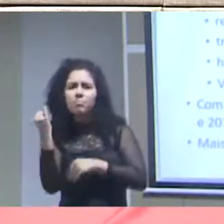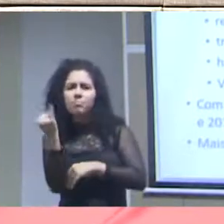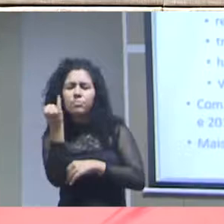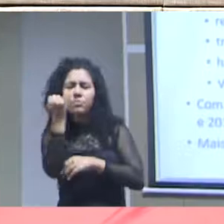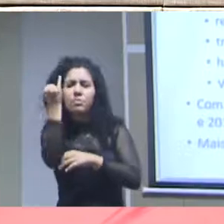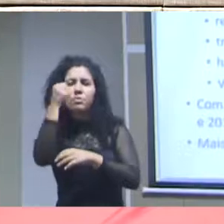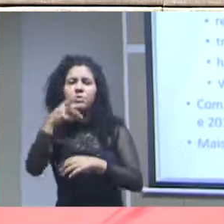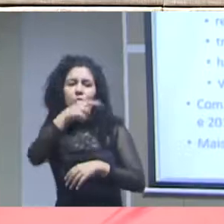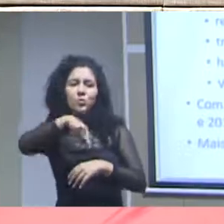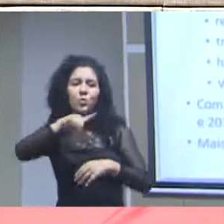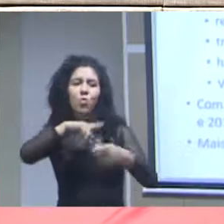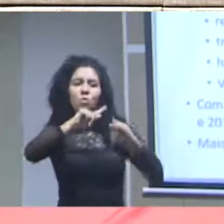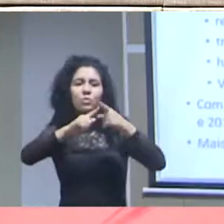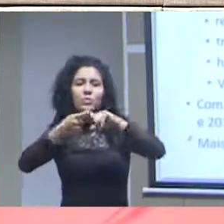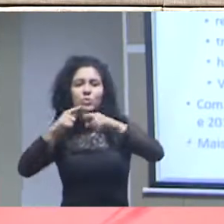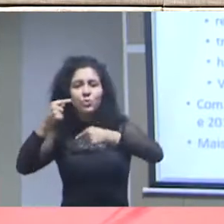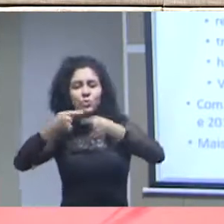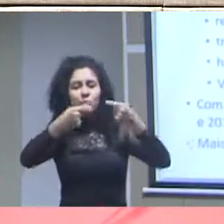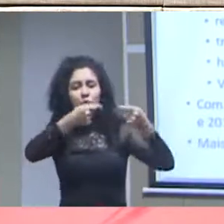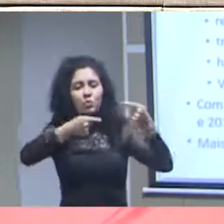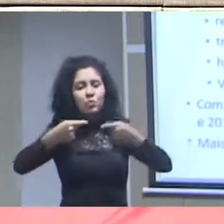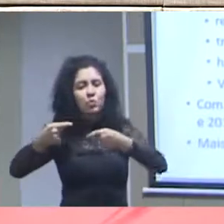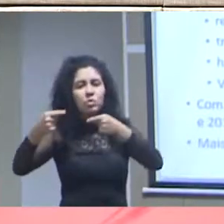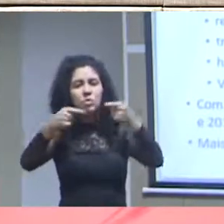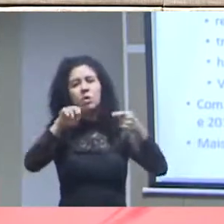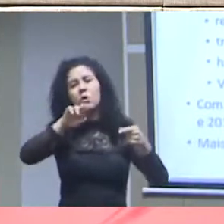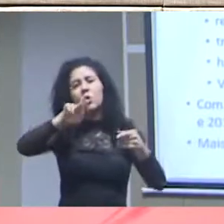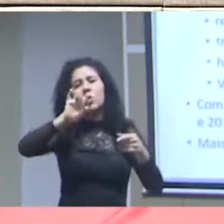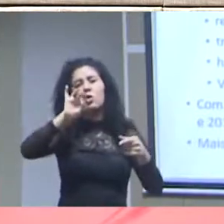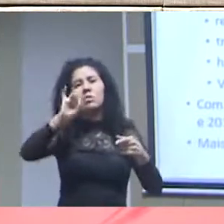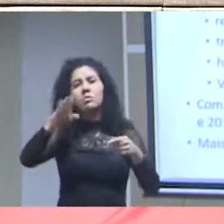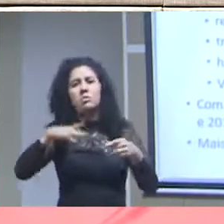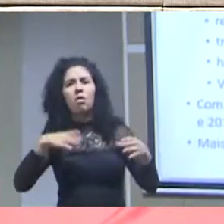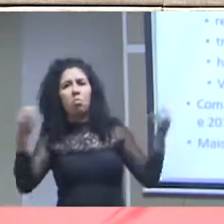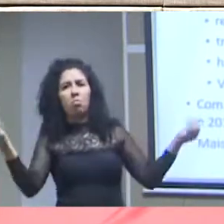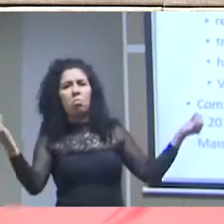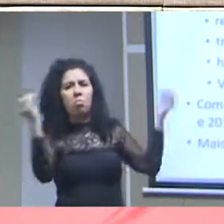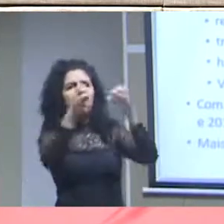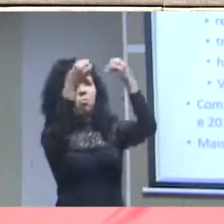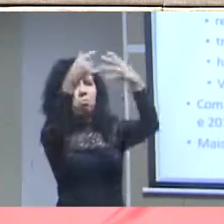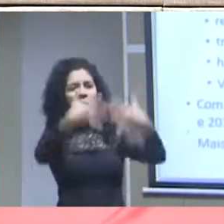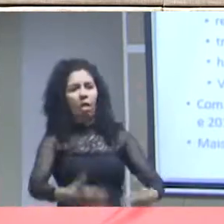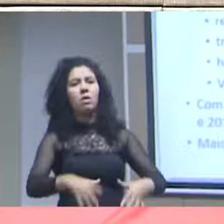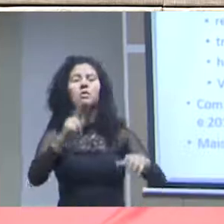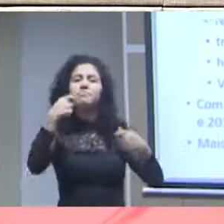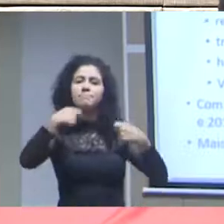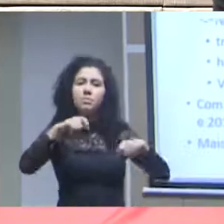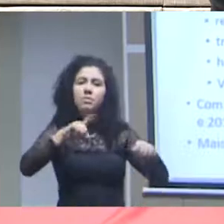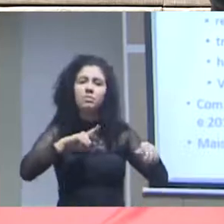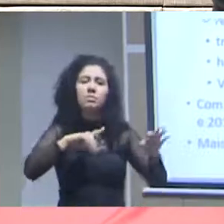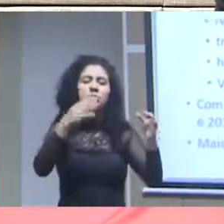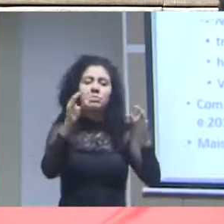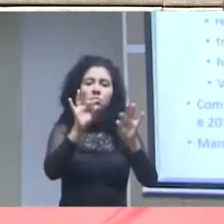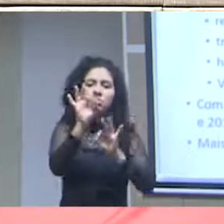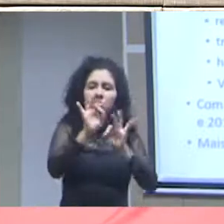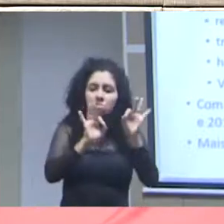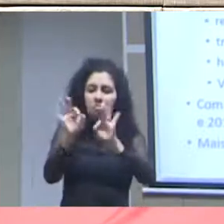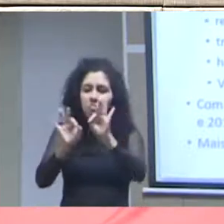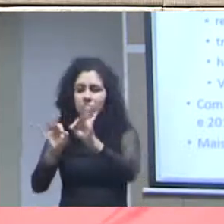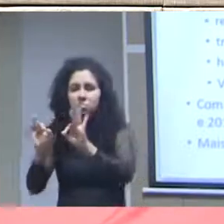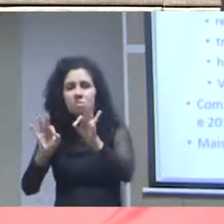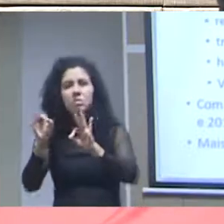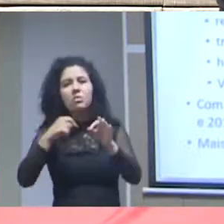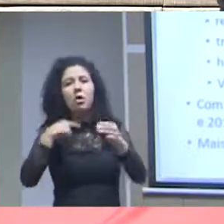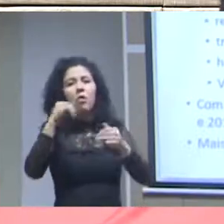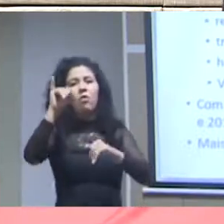não basta a gente divulgar uma quantidade gigantesca de dados é preciso tratar esses dados analisar esses dados e colocar